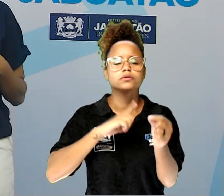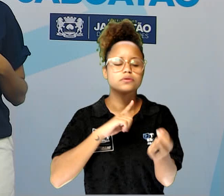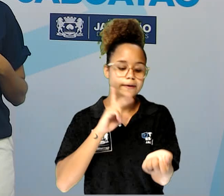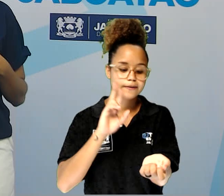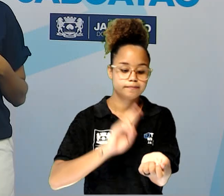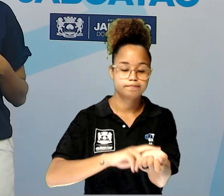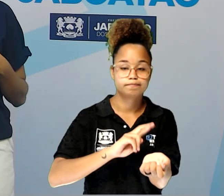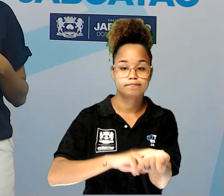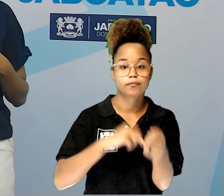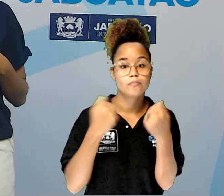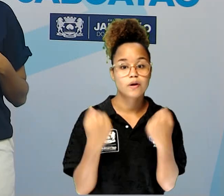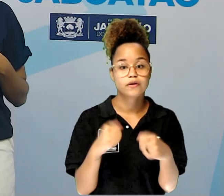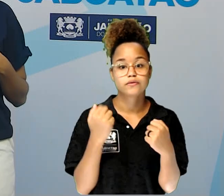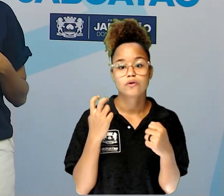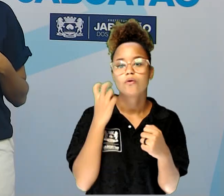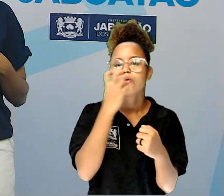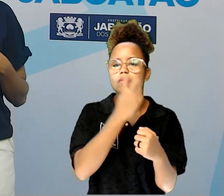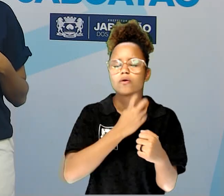falar.